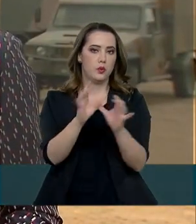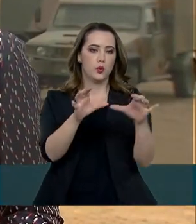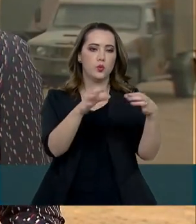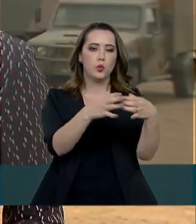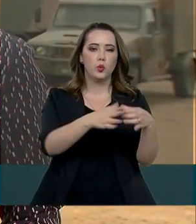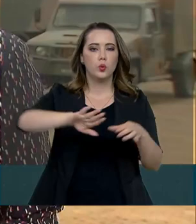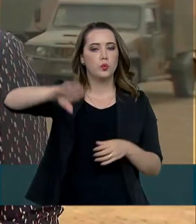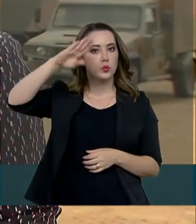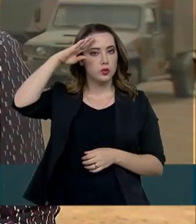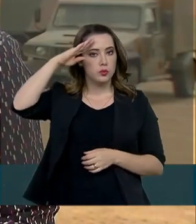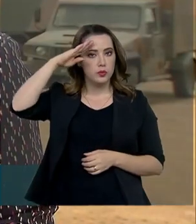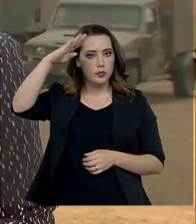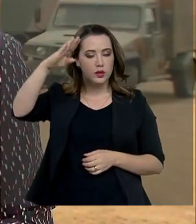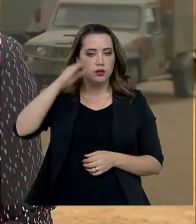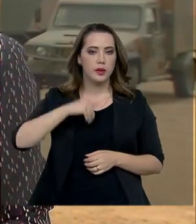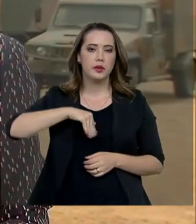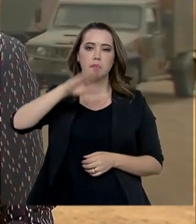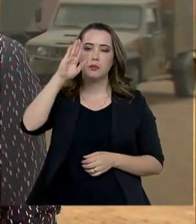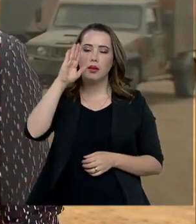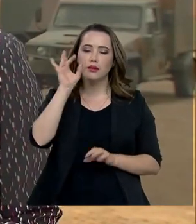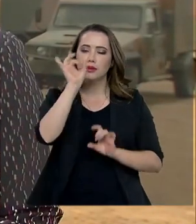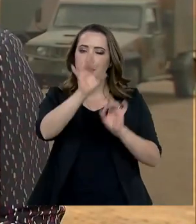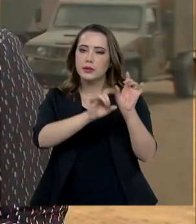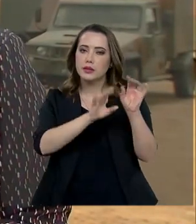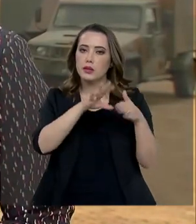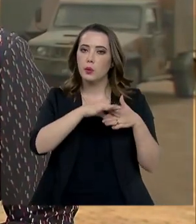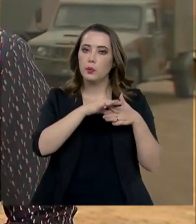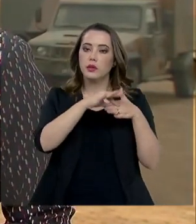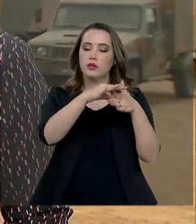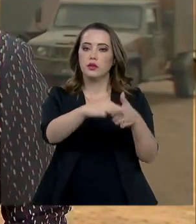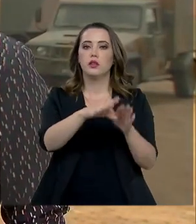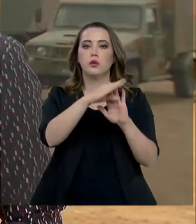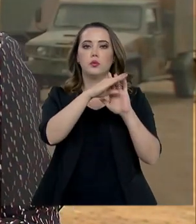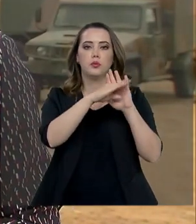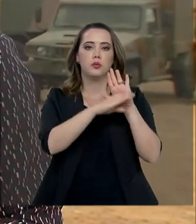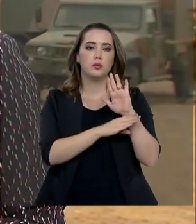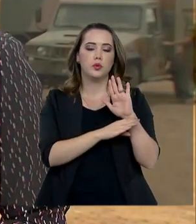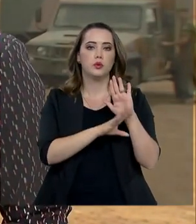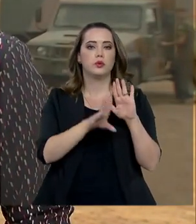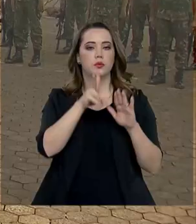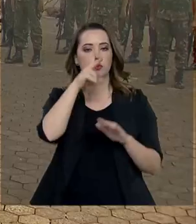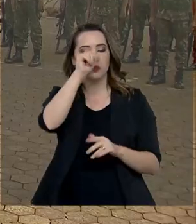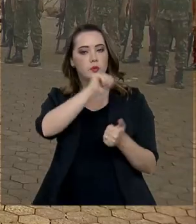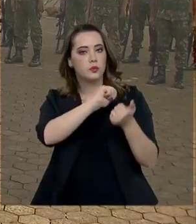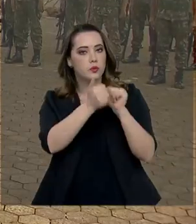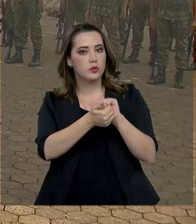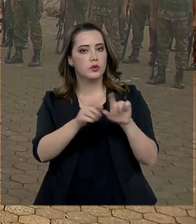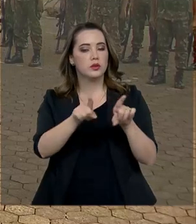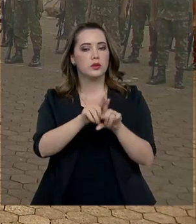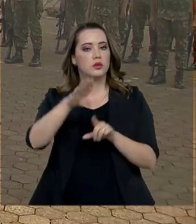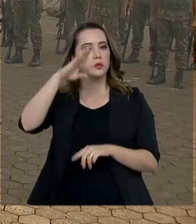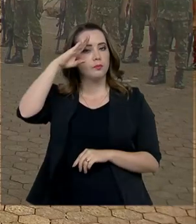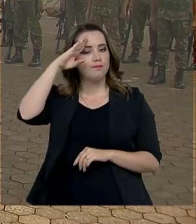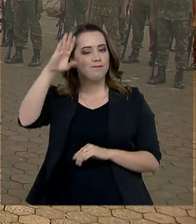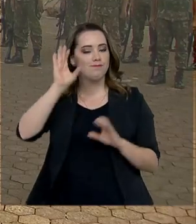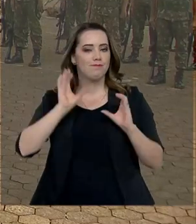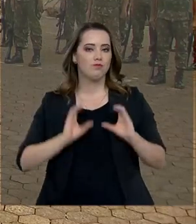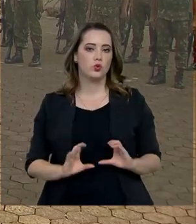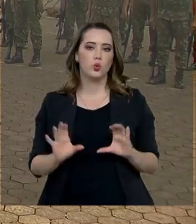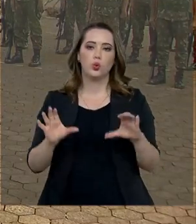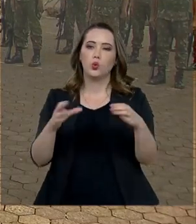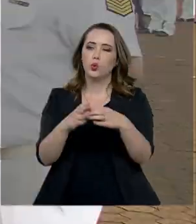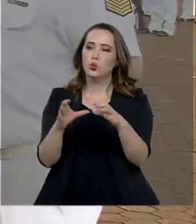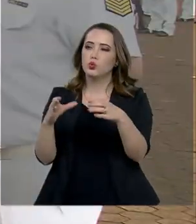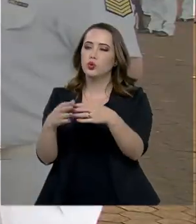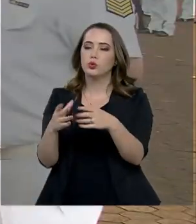militares que se destacaram na condução dos programas Força no Esporte e Soldado Cidadão. Foram escolhidos grupamentos,